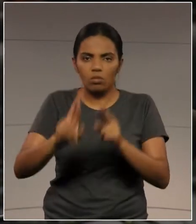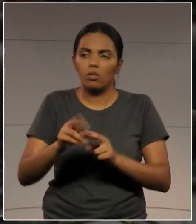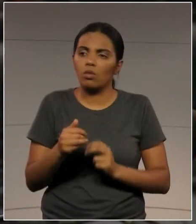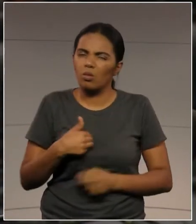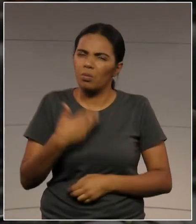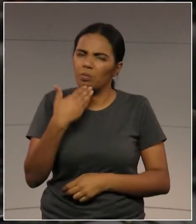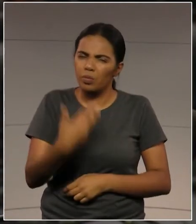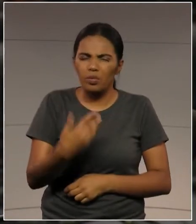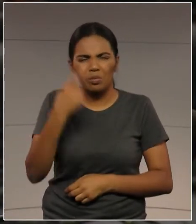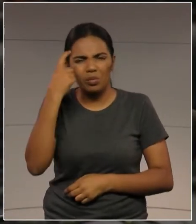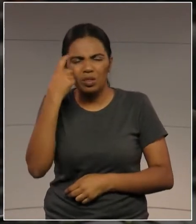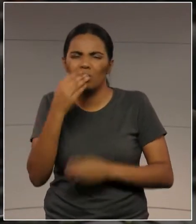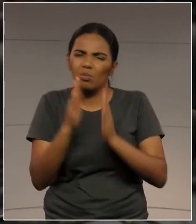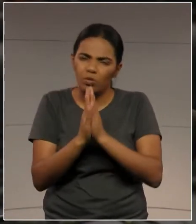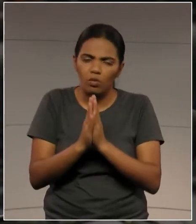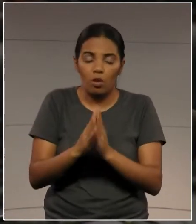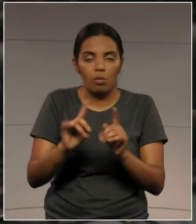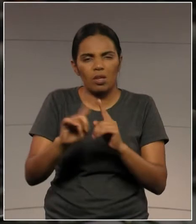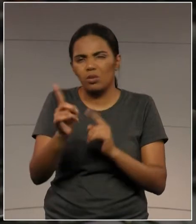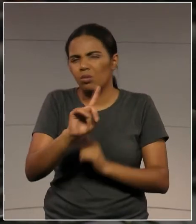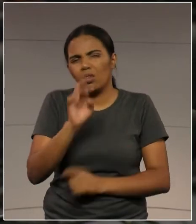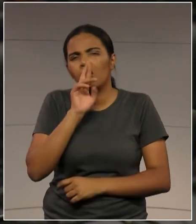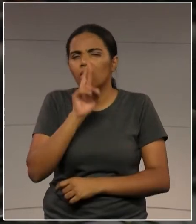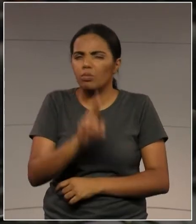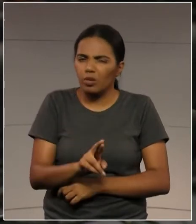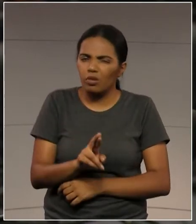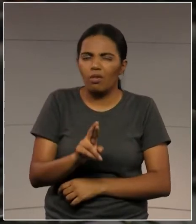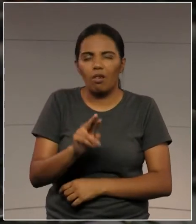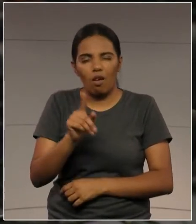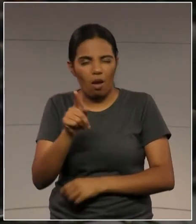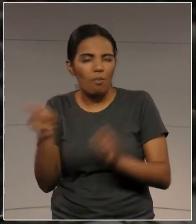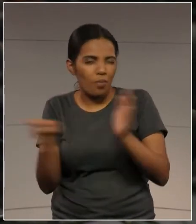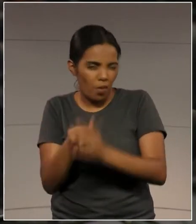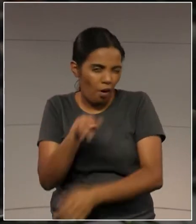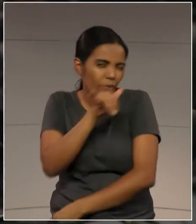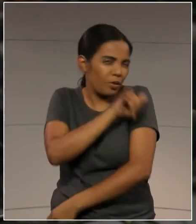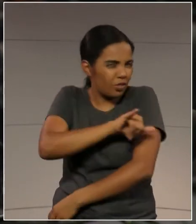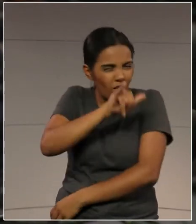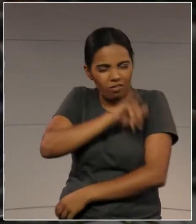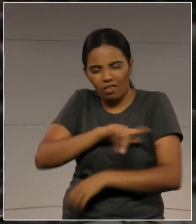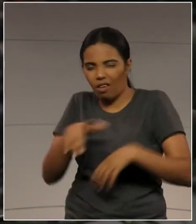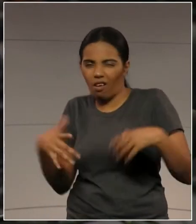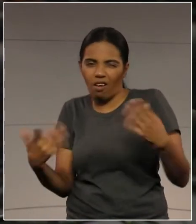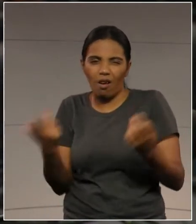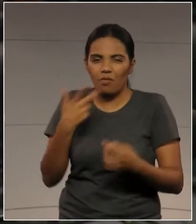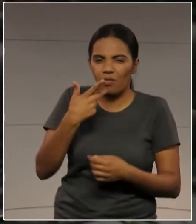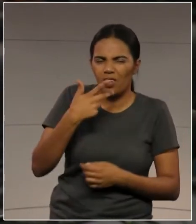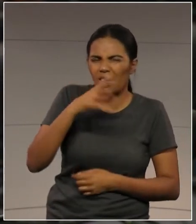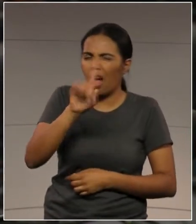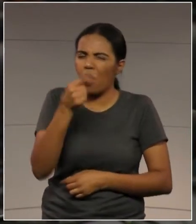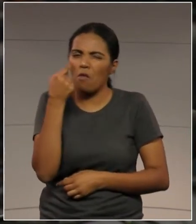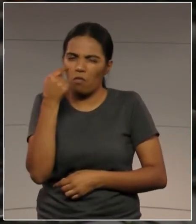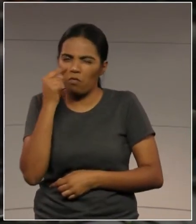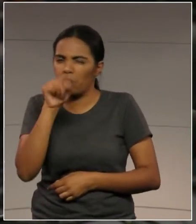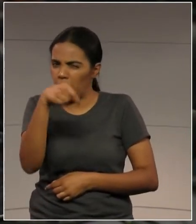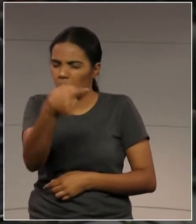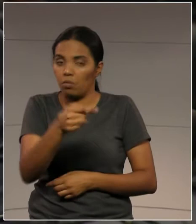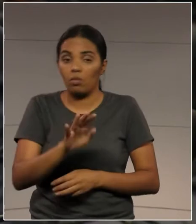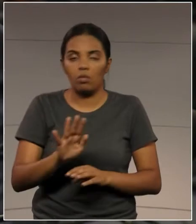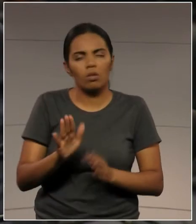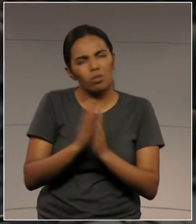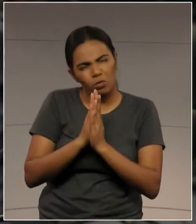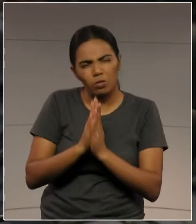por favor. Mas, secretário, não é aquela resposta do carioca que está na praia de bermuda de chinelo e vai dizer assim, eu vou ver o negócio do IPVA.